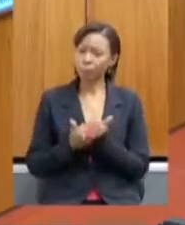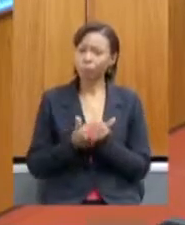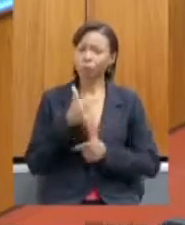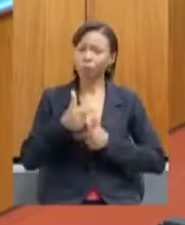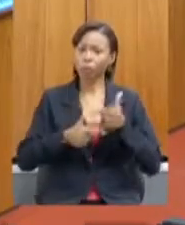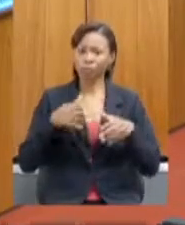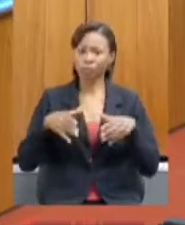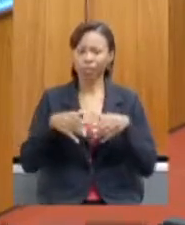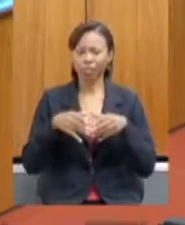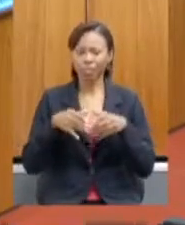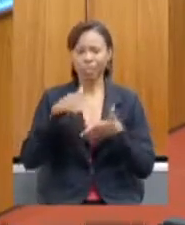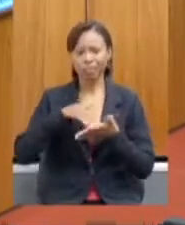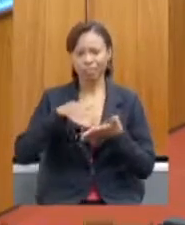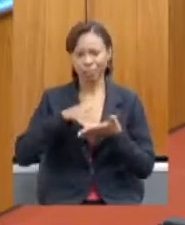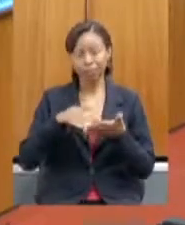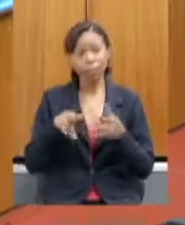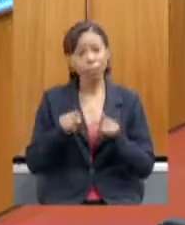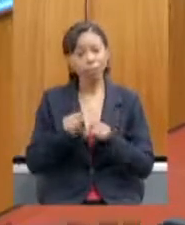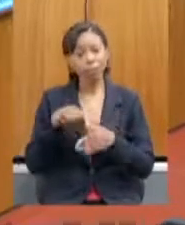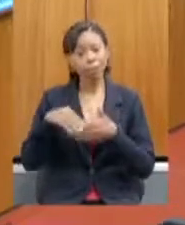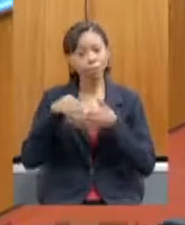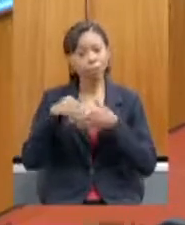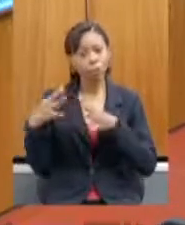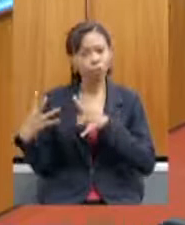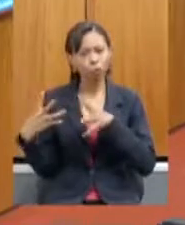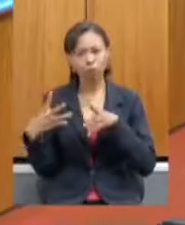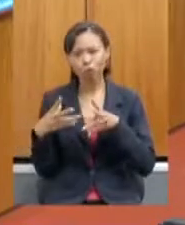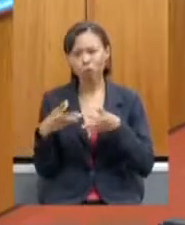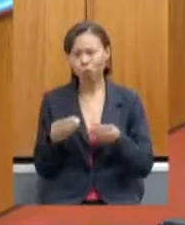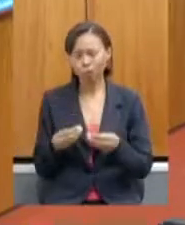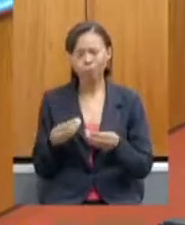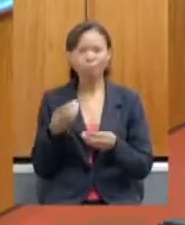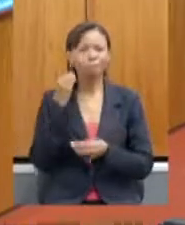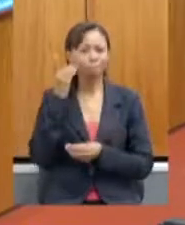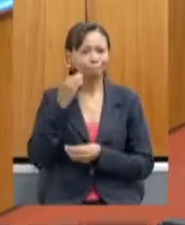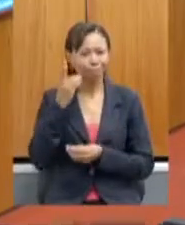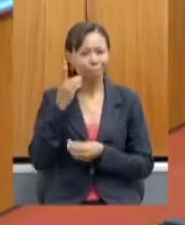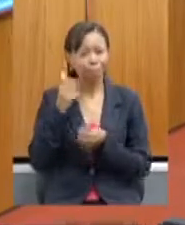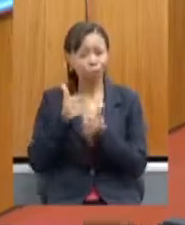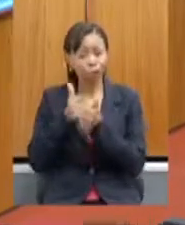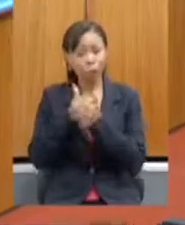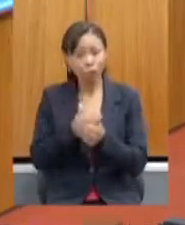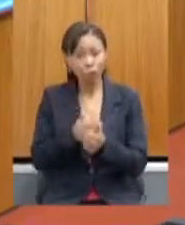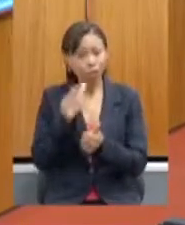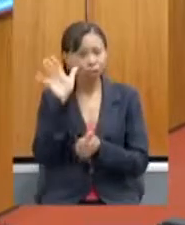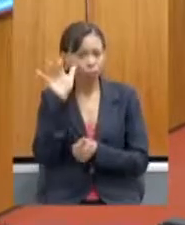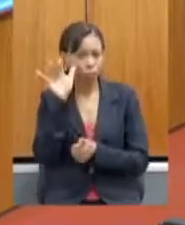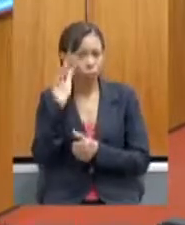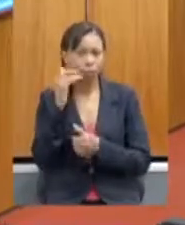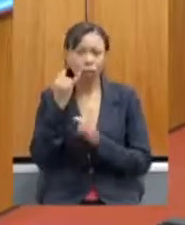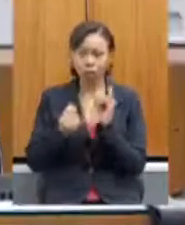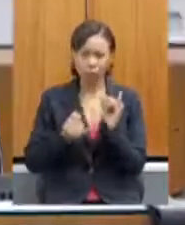também cumprimento a todos os deputados e deputadas que nos acompanham pelos meios virtuais.